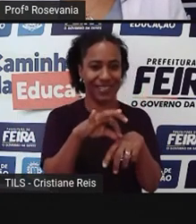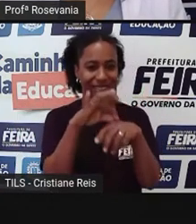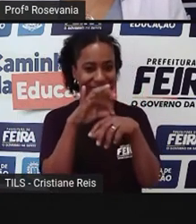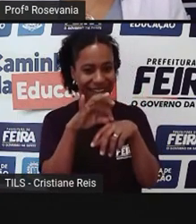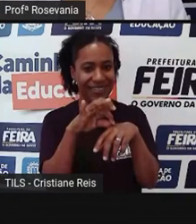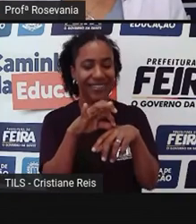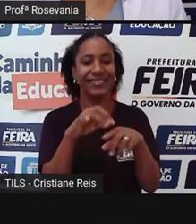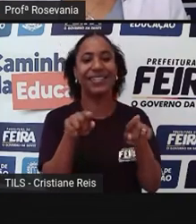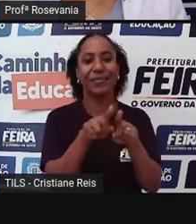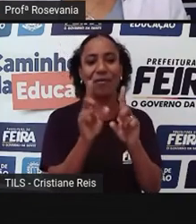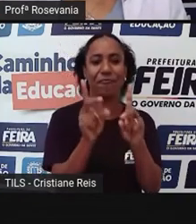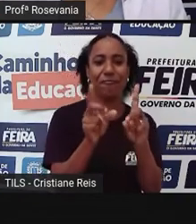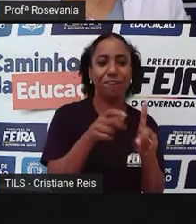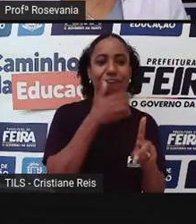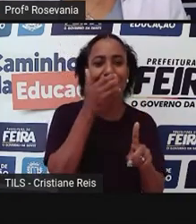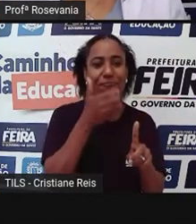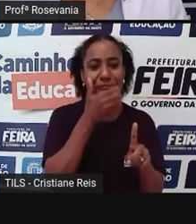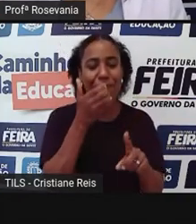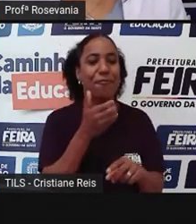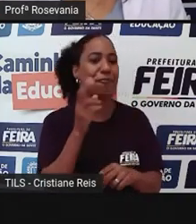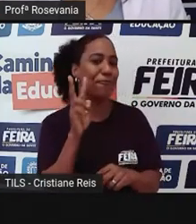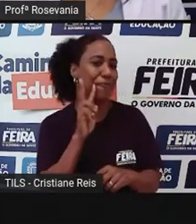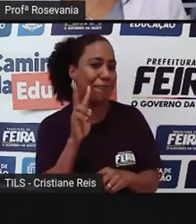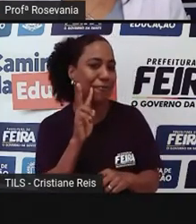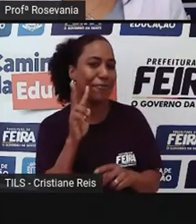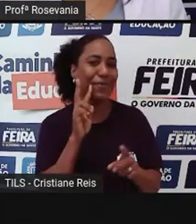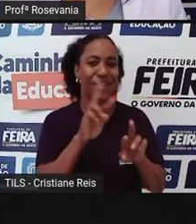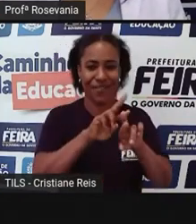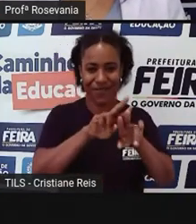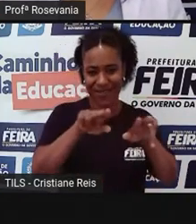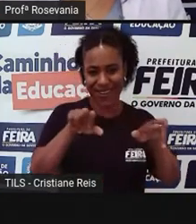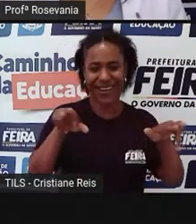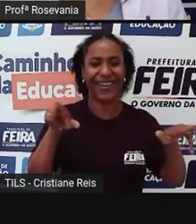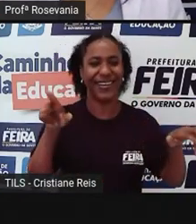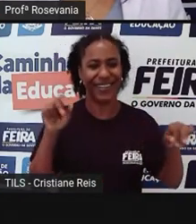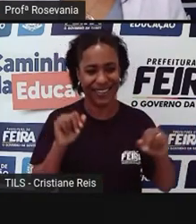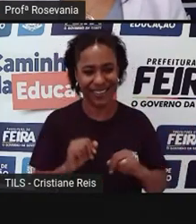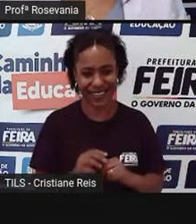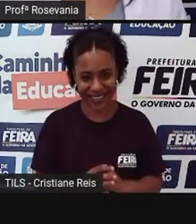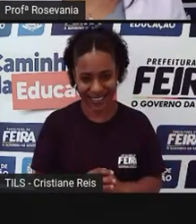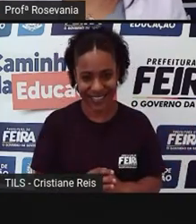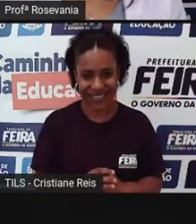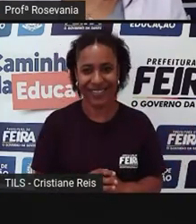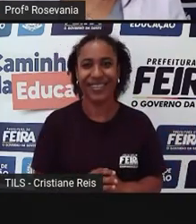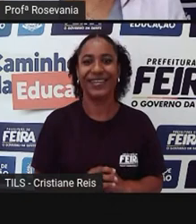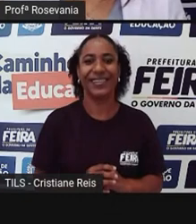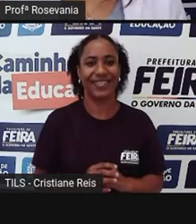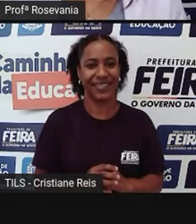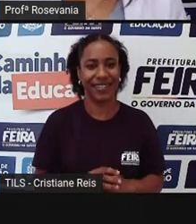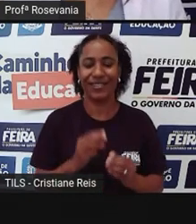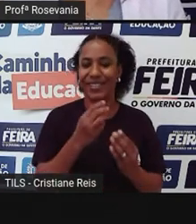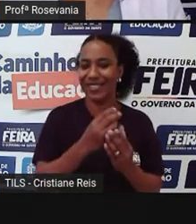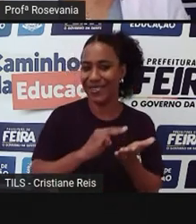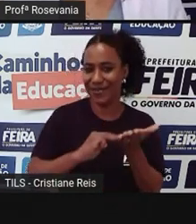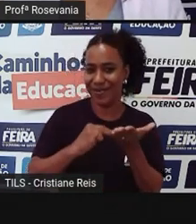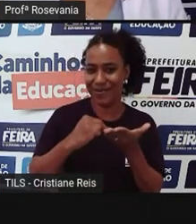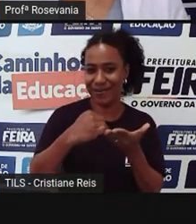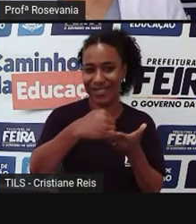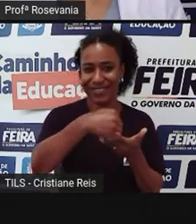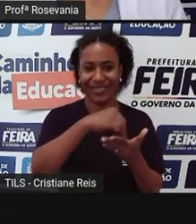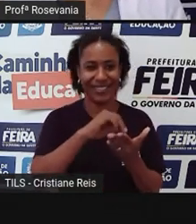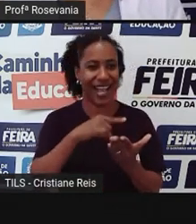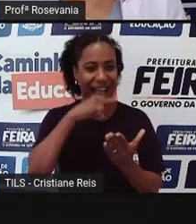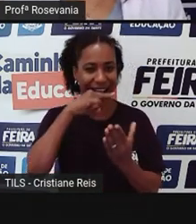frente vende legumes, frutas, verduras, e tem o famoso pastel com